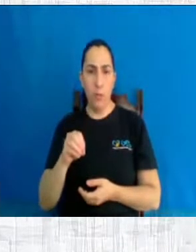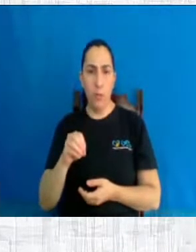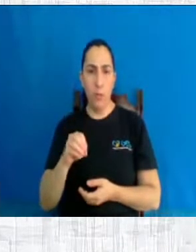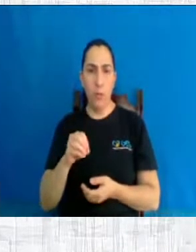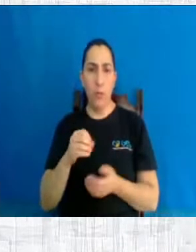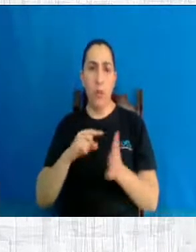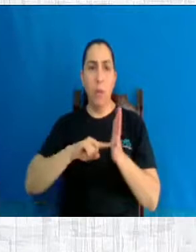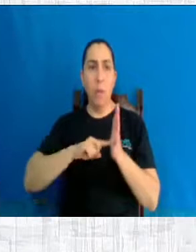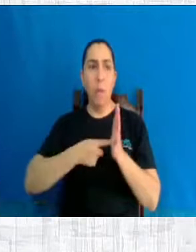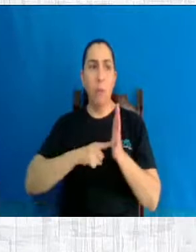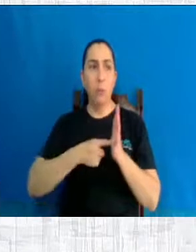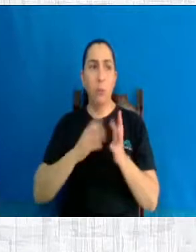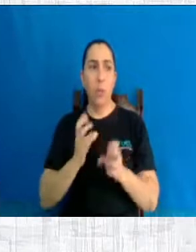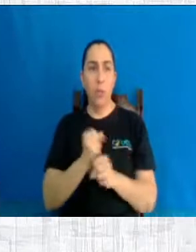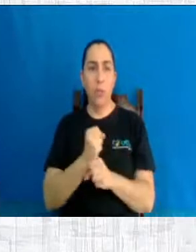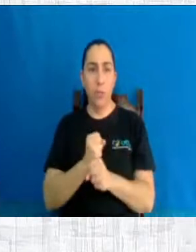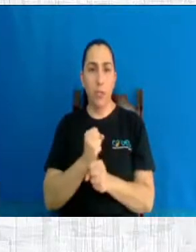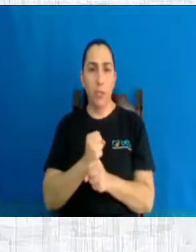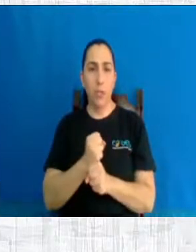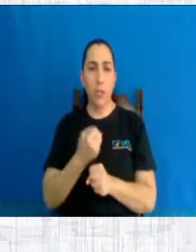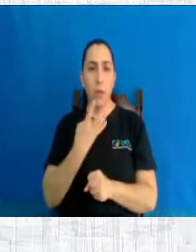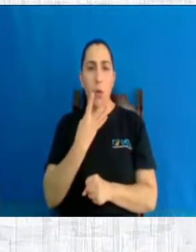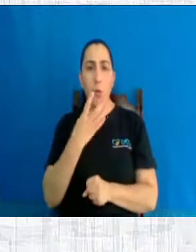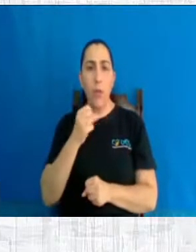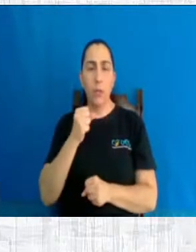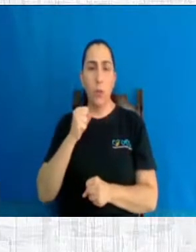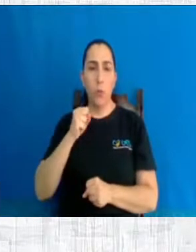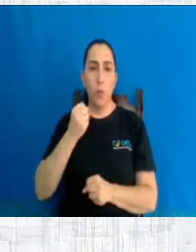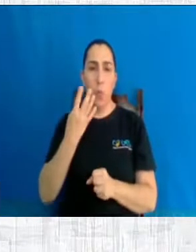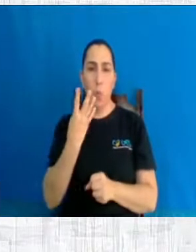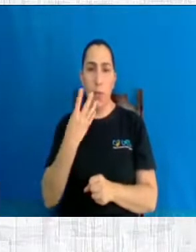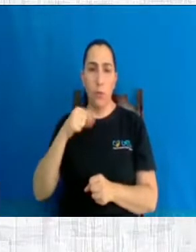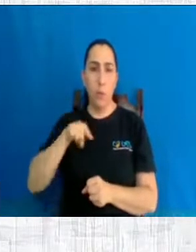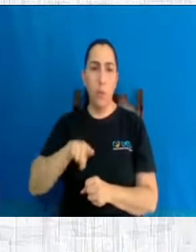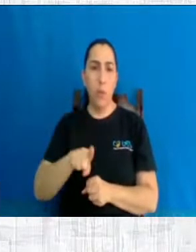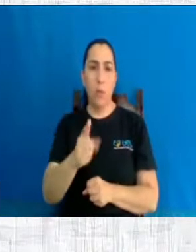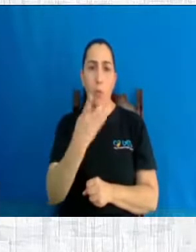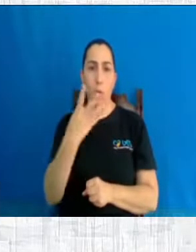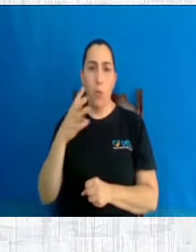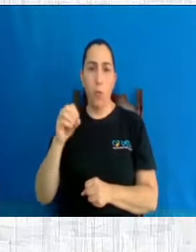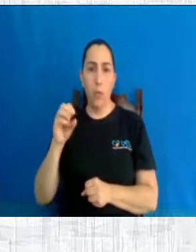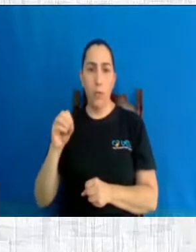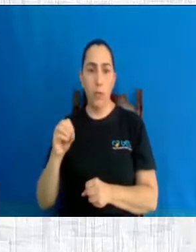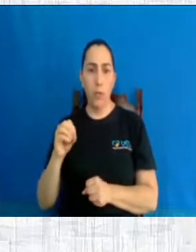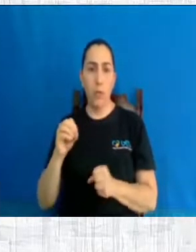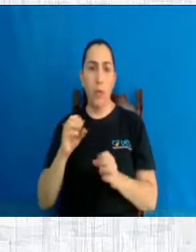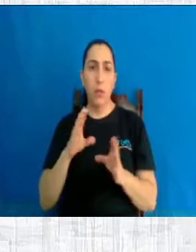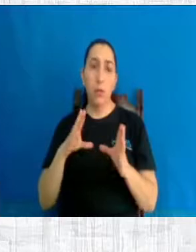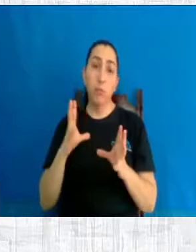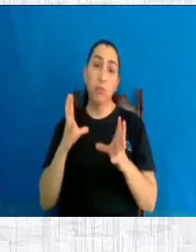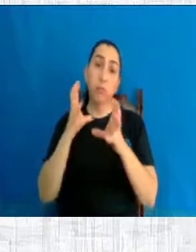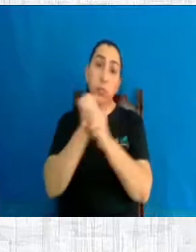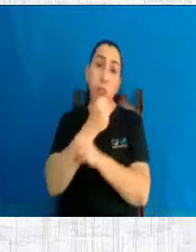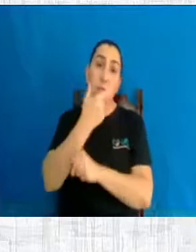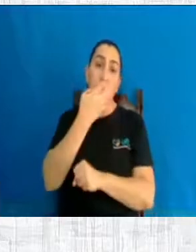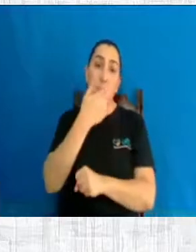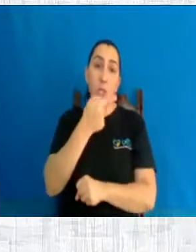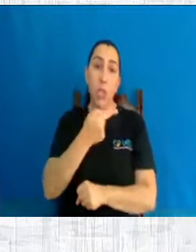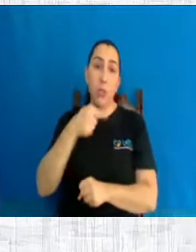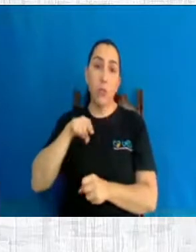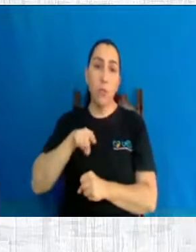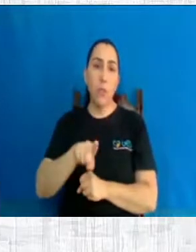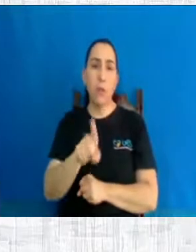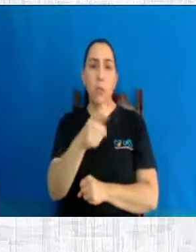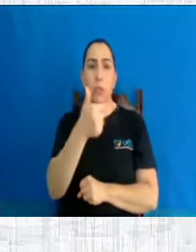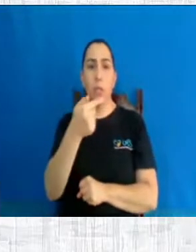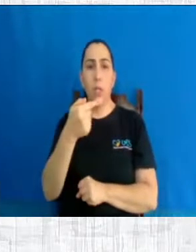multiplicar os 12 meses, dá isso aí. 4.400. 2013, vai para 7.170, aumenta 62%. No ano